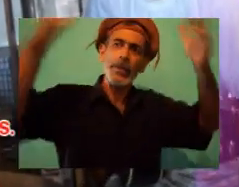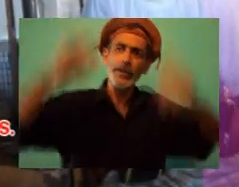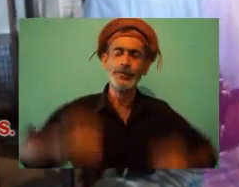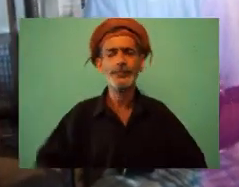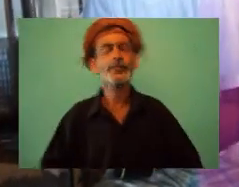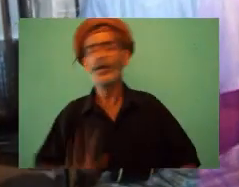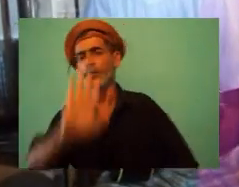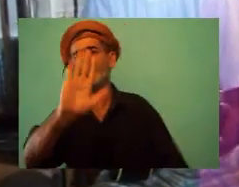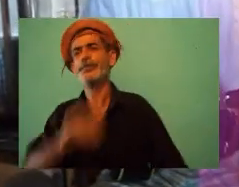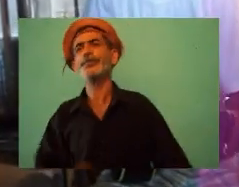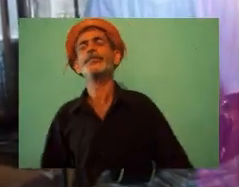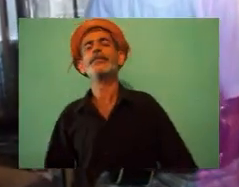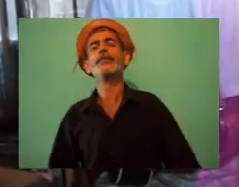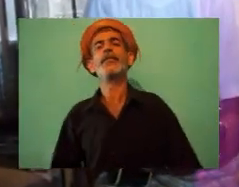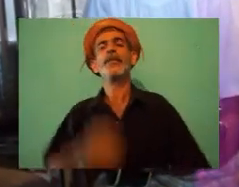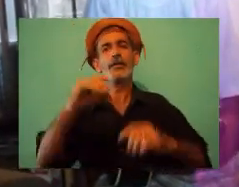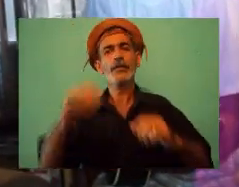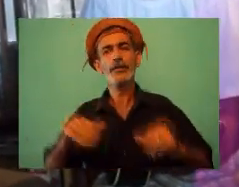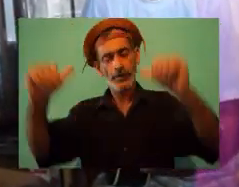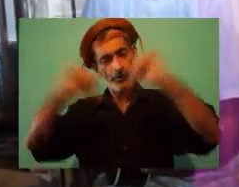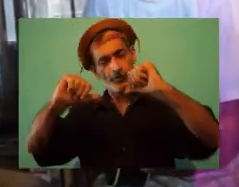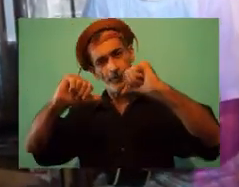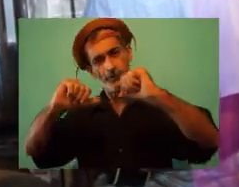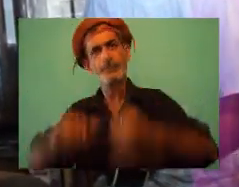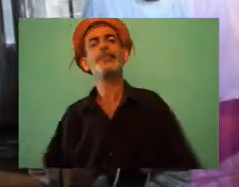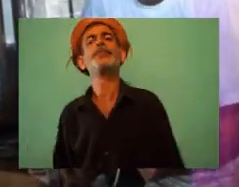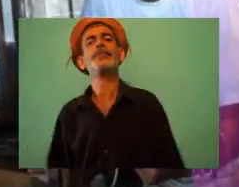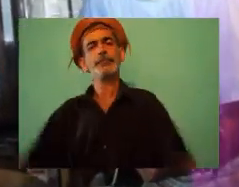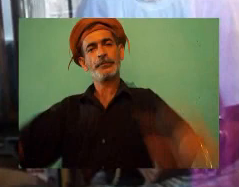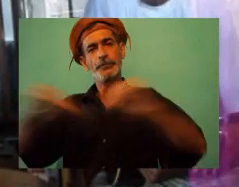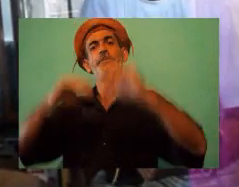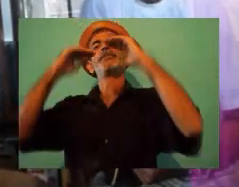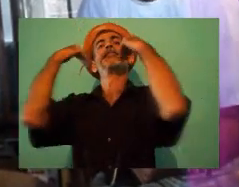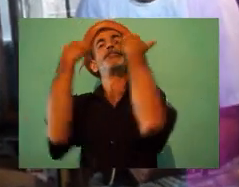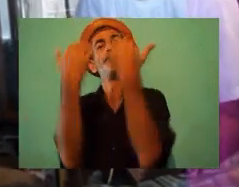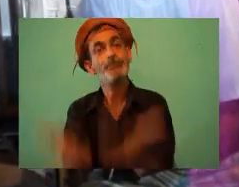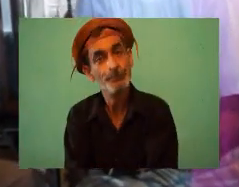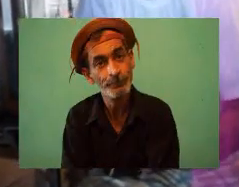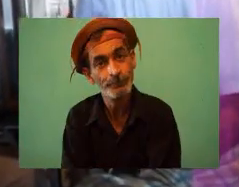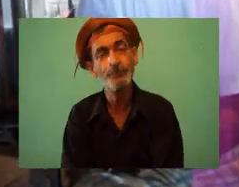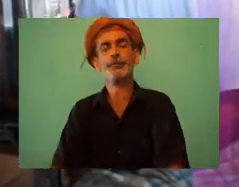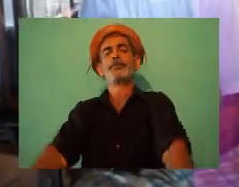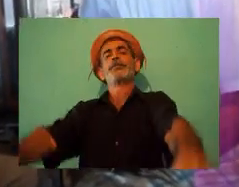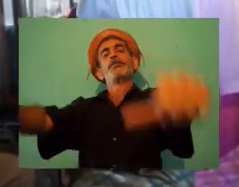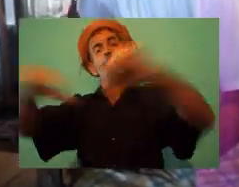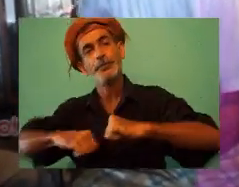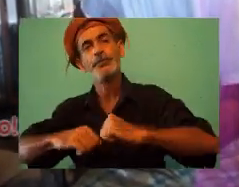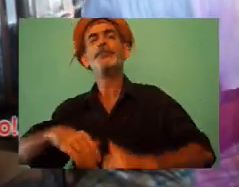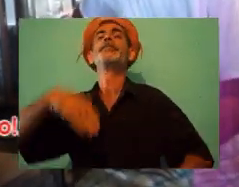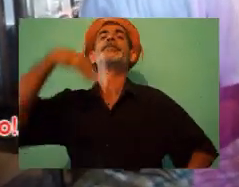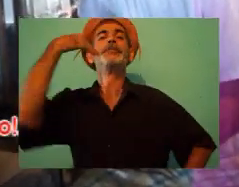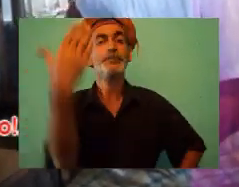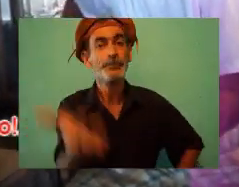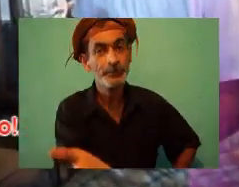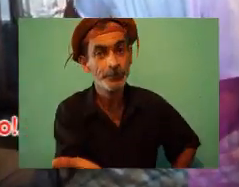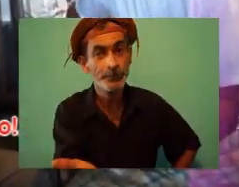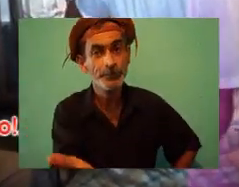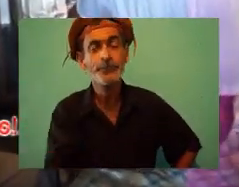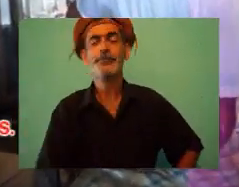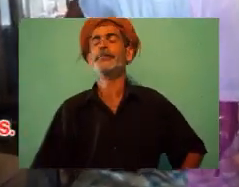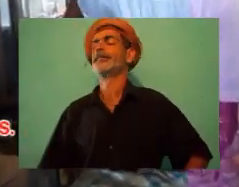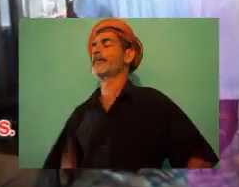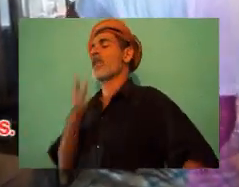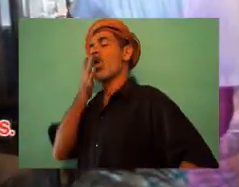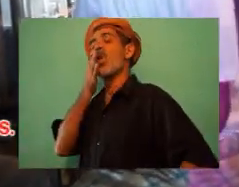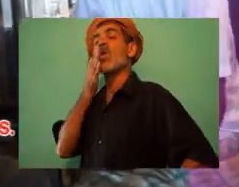Eu, eu de novo, eu de